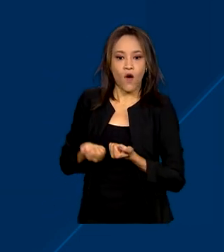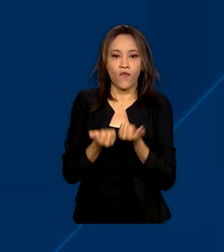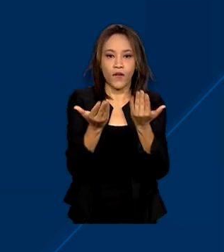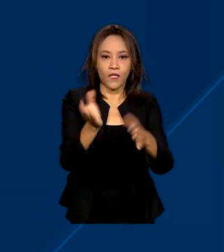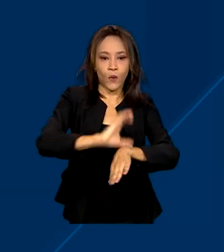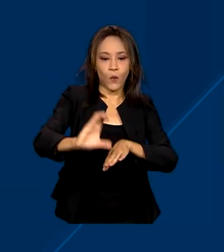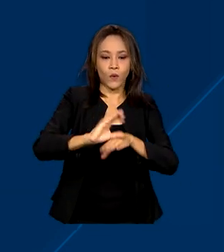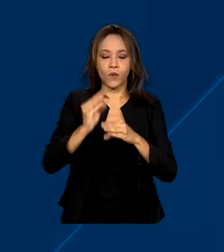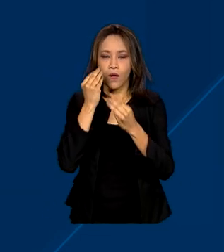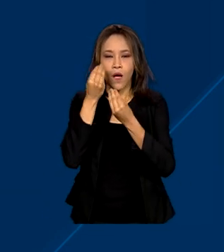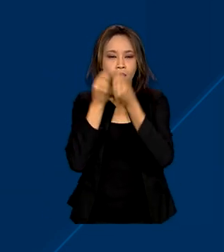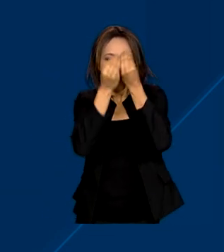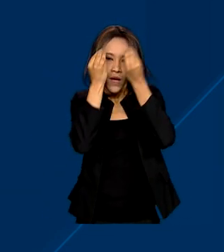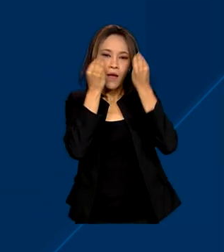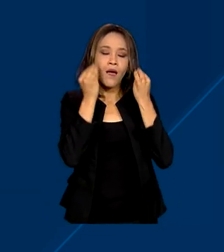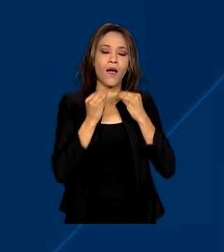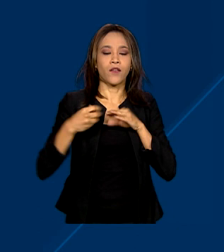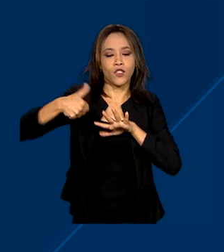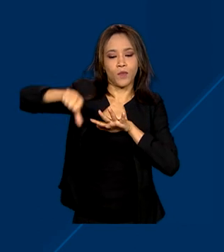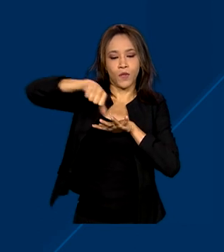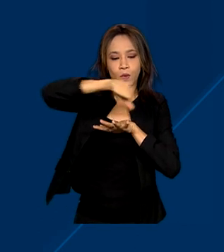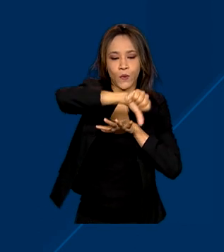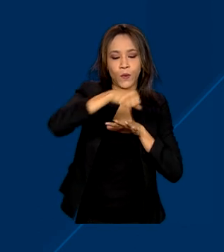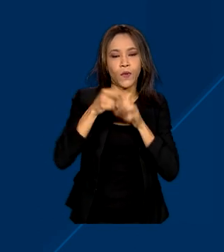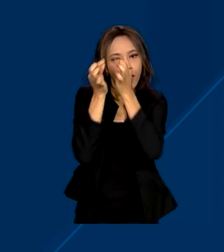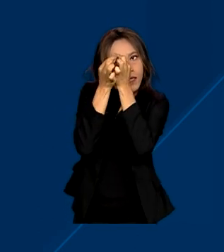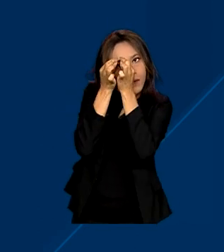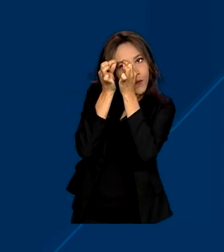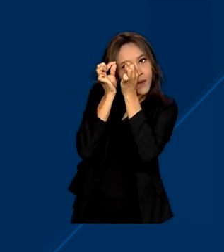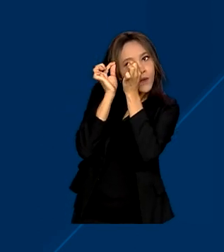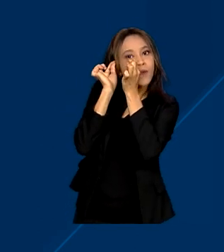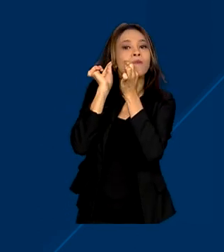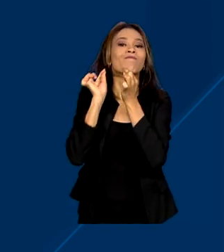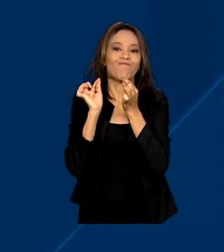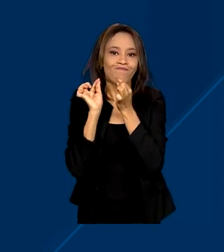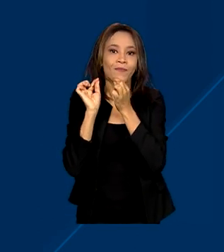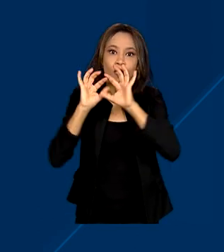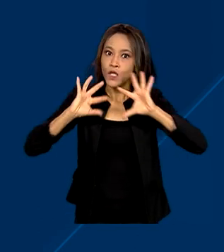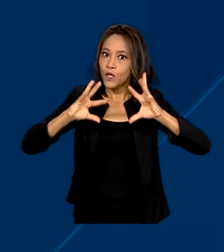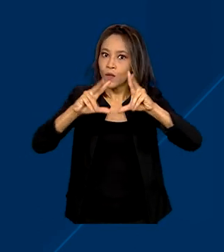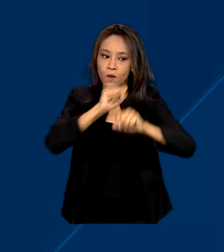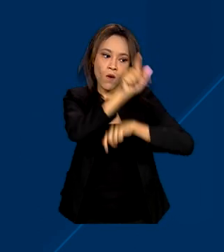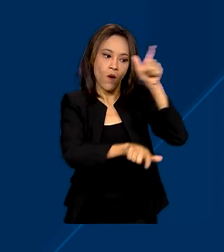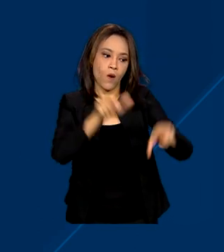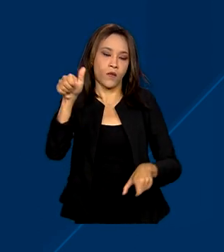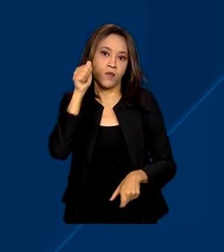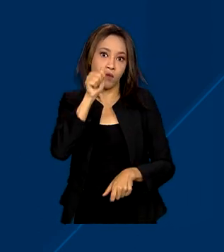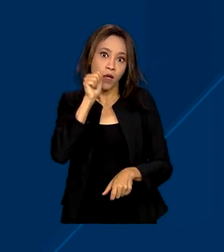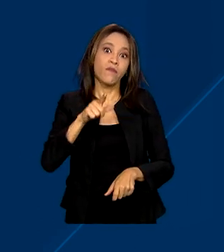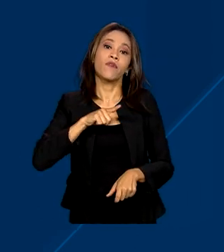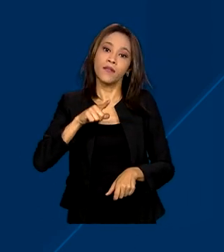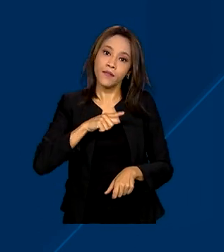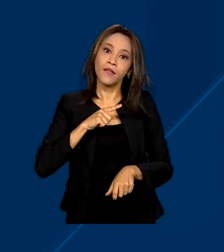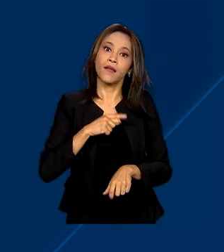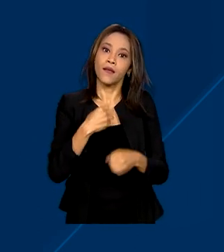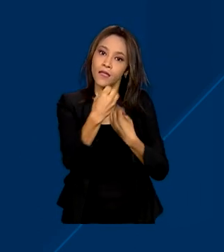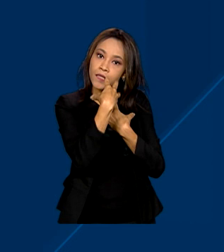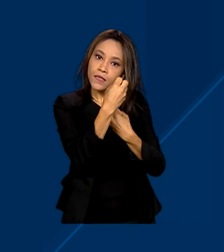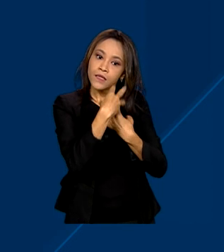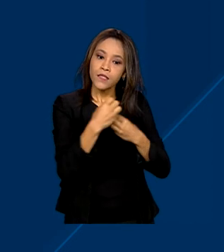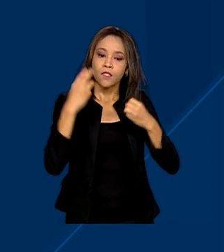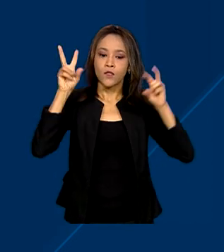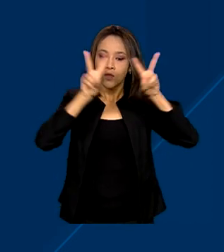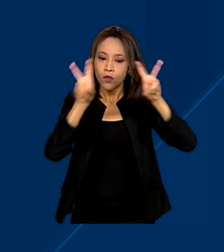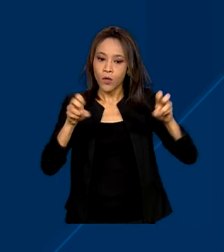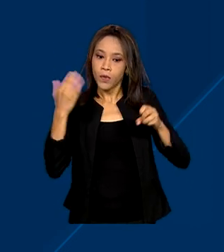maquiagem, manicure e design de sobrancelhas. E todas as alunas terão aulas de marketing digital e